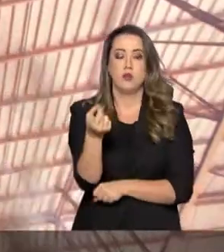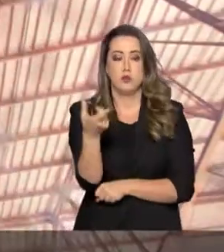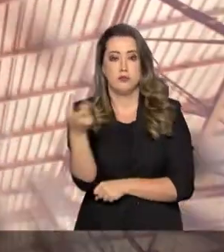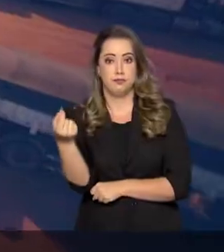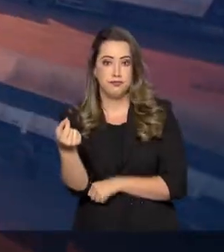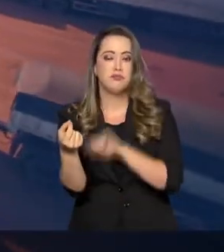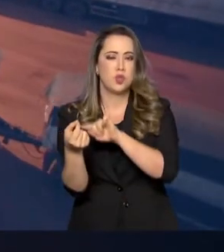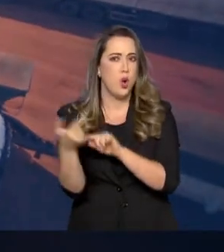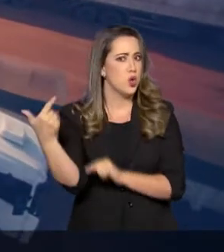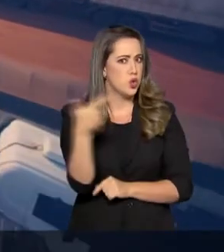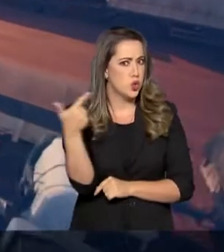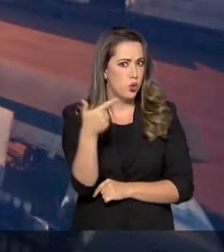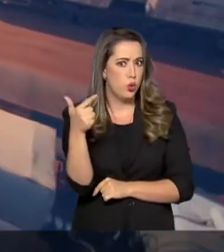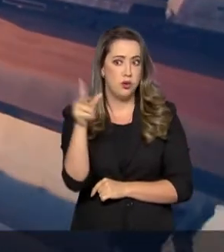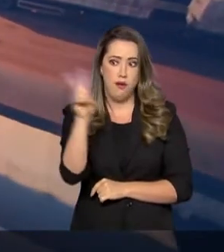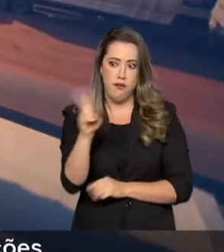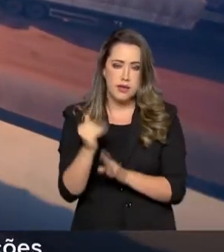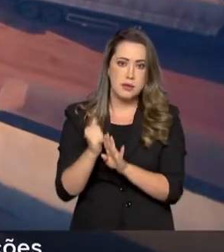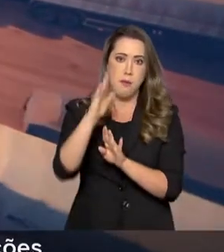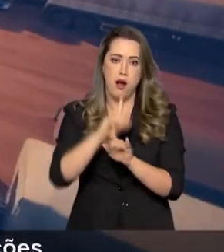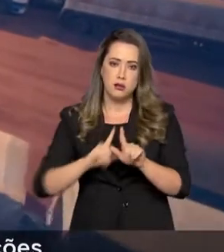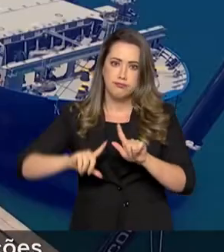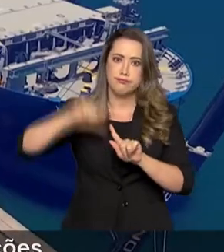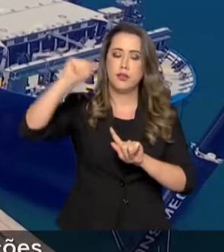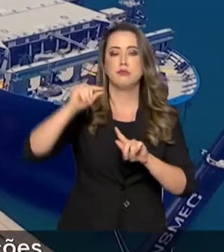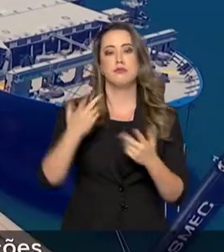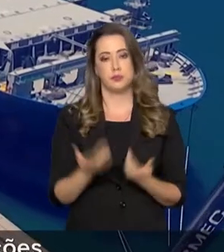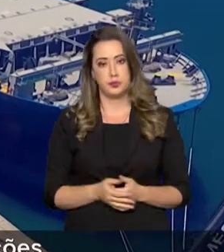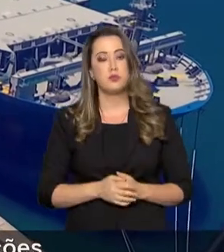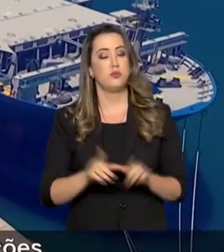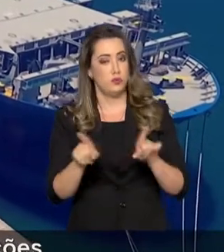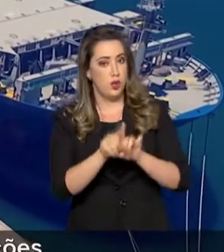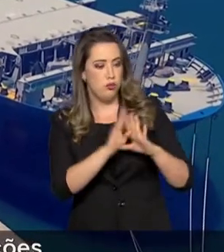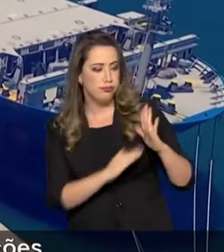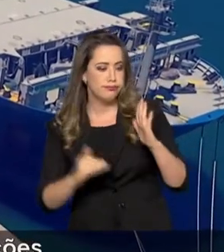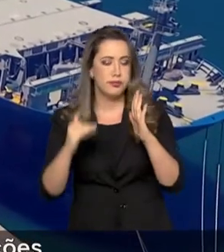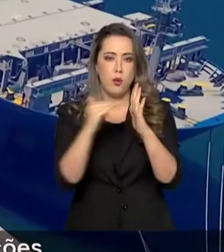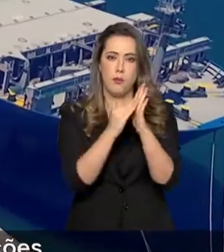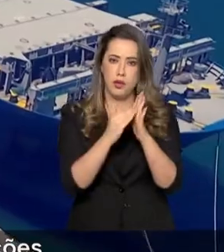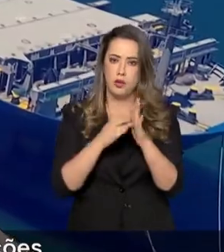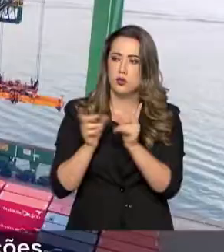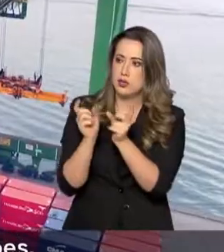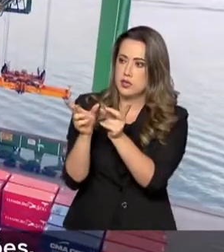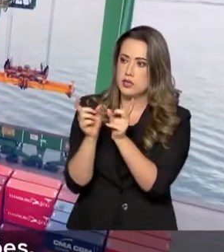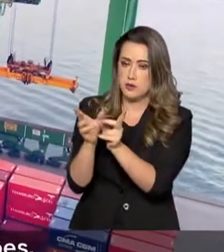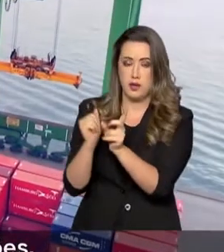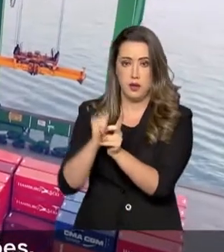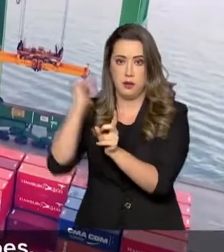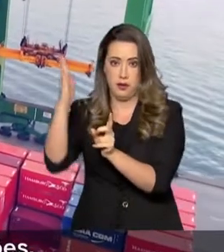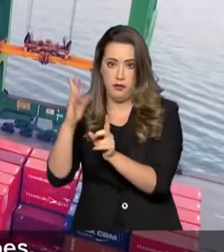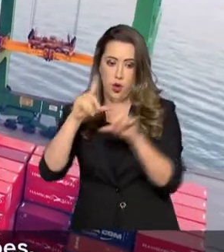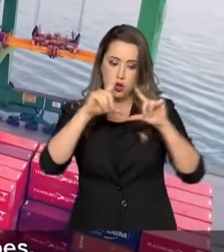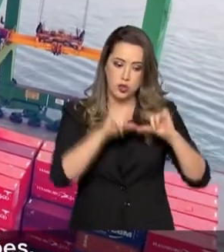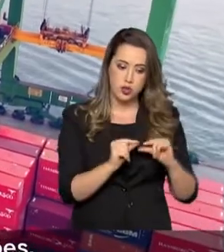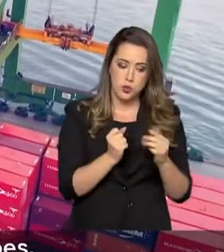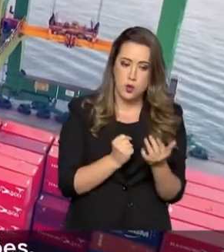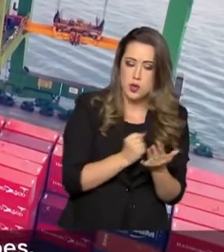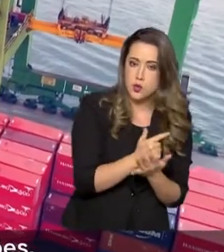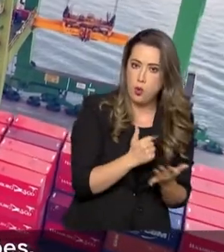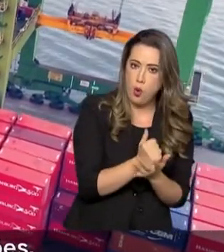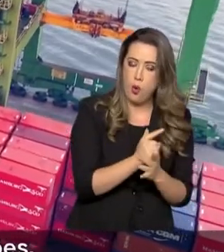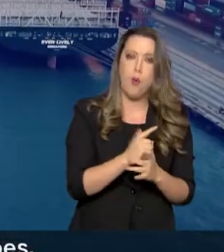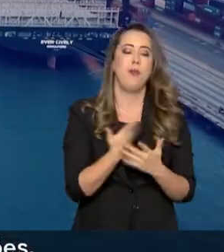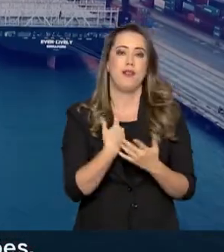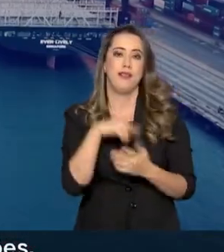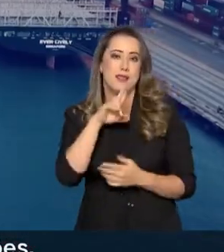segundo o maior valor da série histórica. O aumento das exportações e a queda nas importações resultaram em superávit